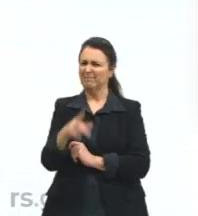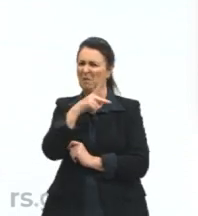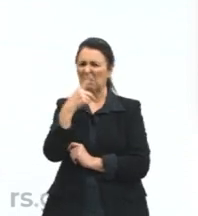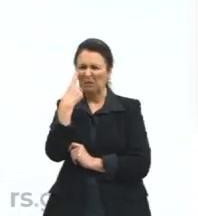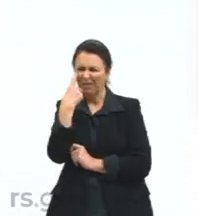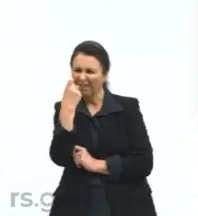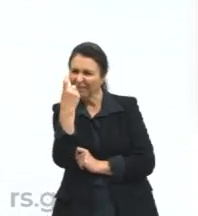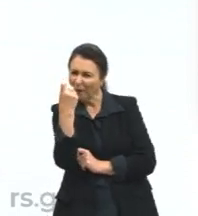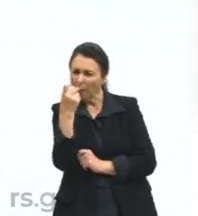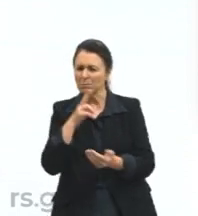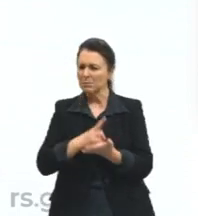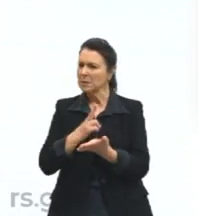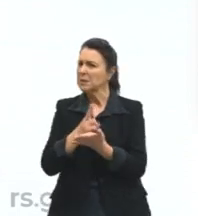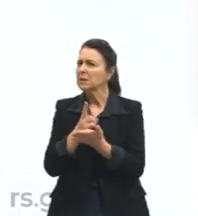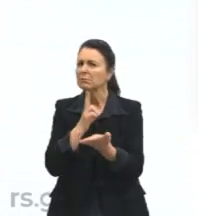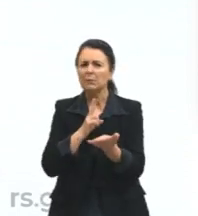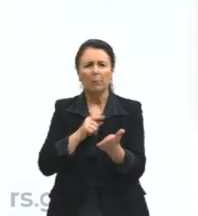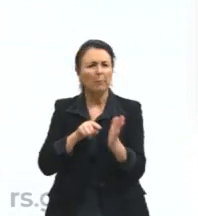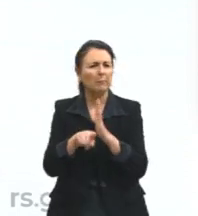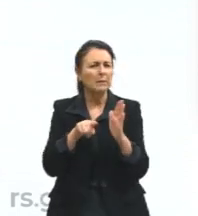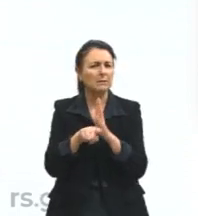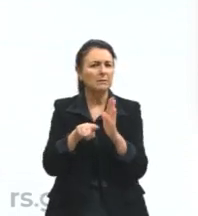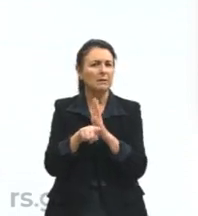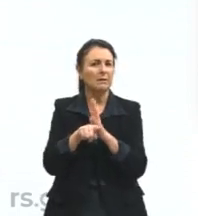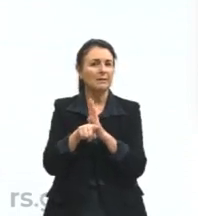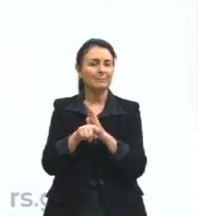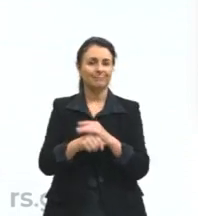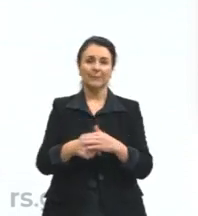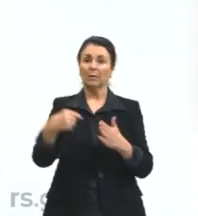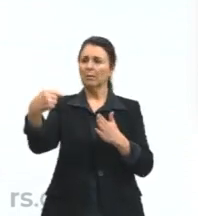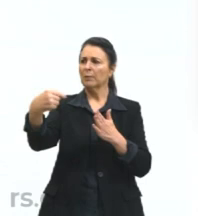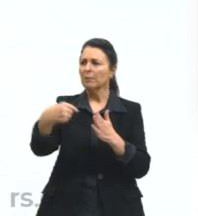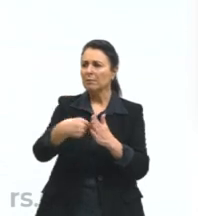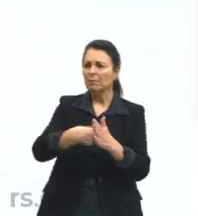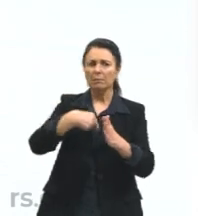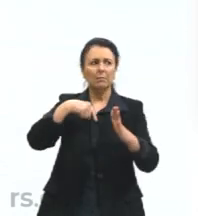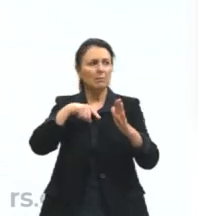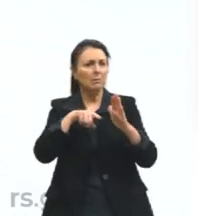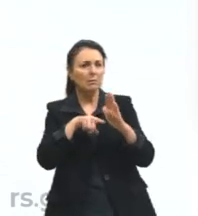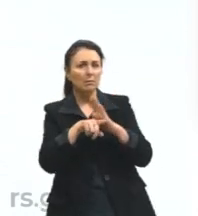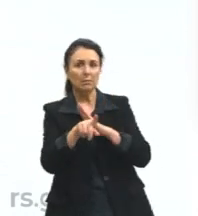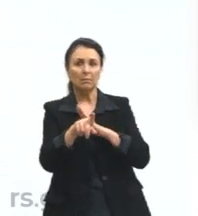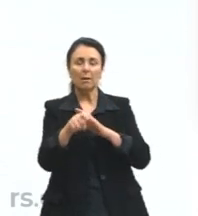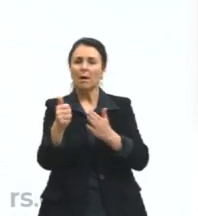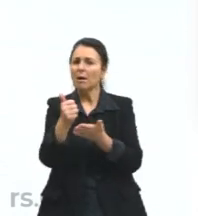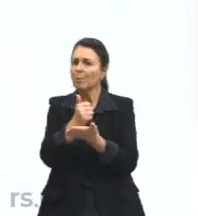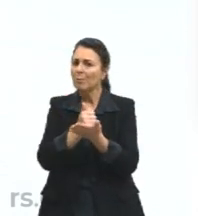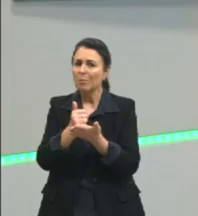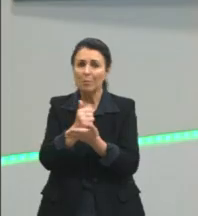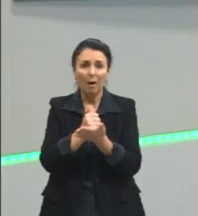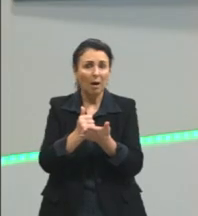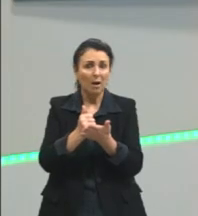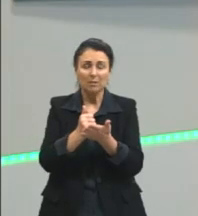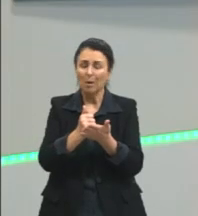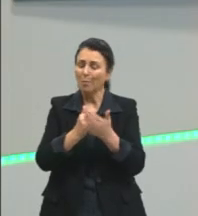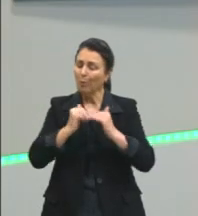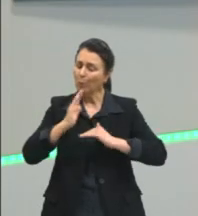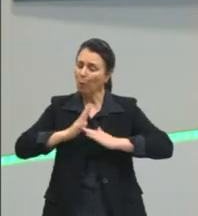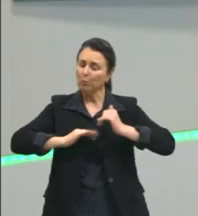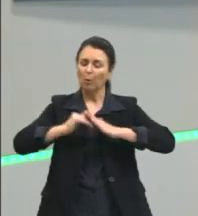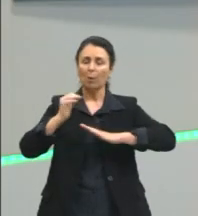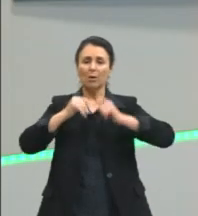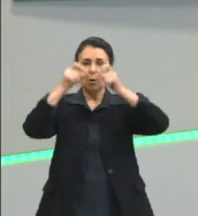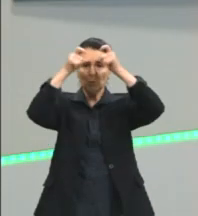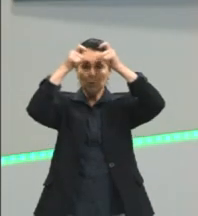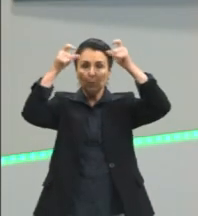sempre perguntando. Mas, gente, se perguntar, se questionar, é a base de qualquer conhecimento. A